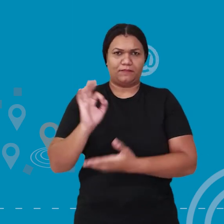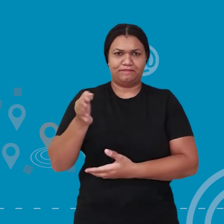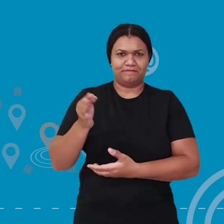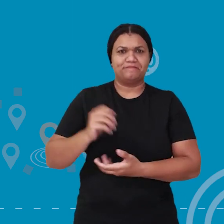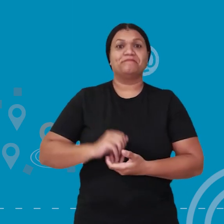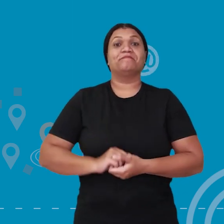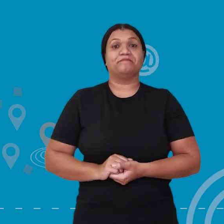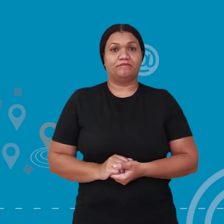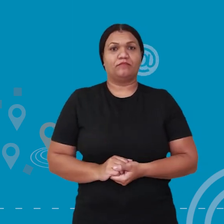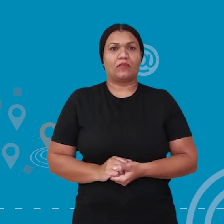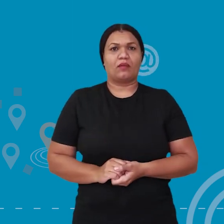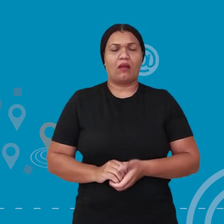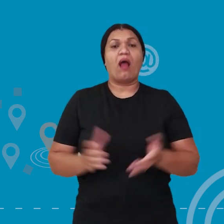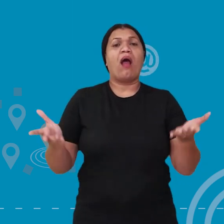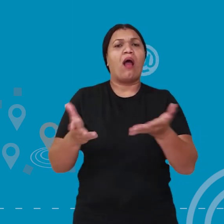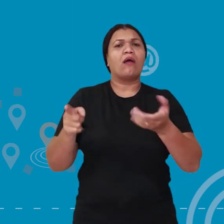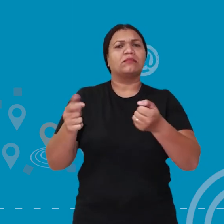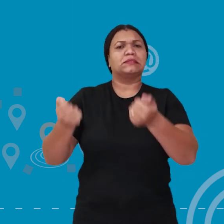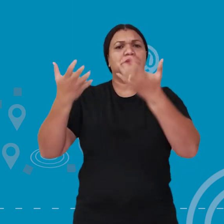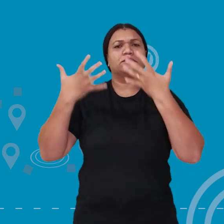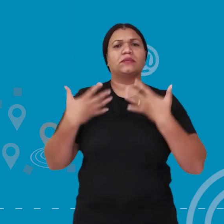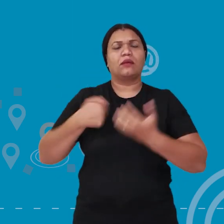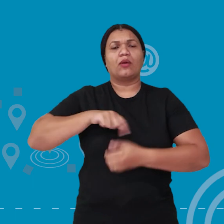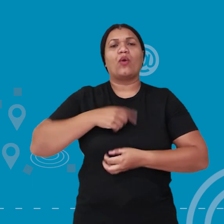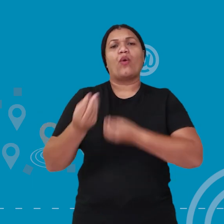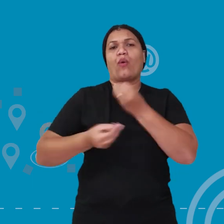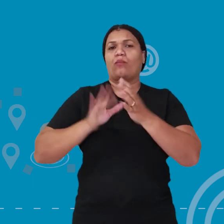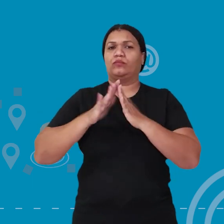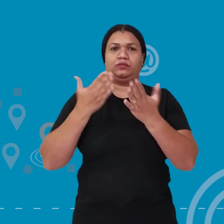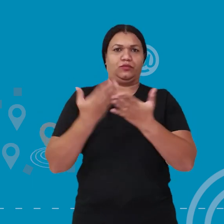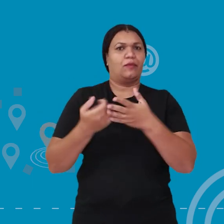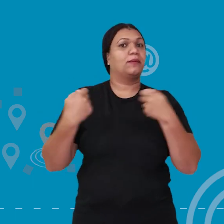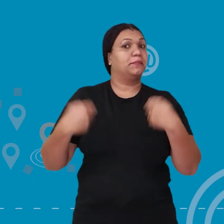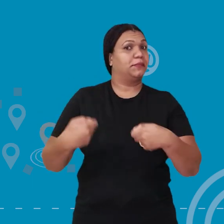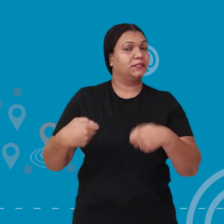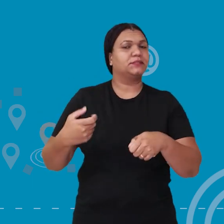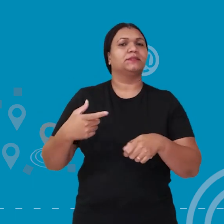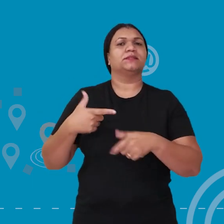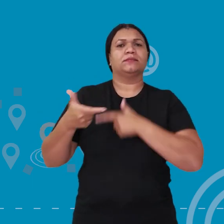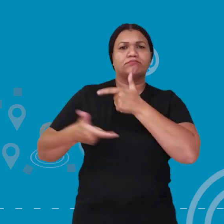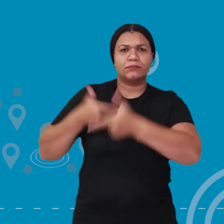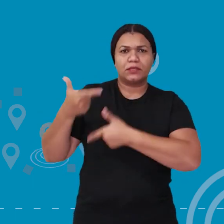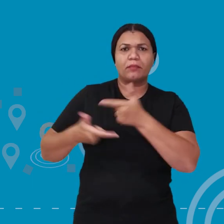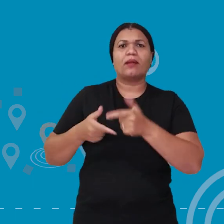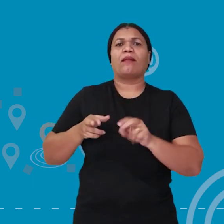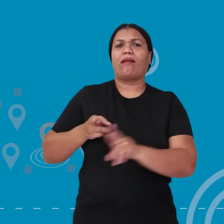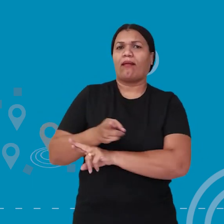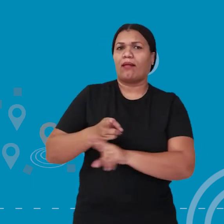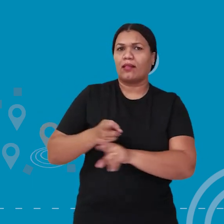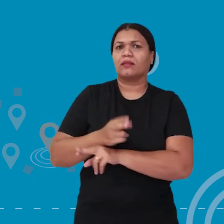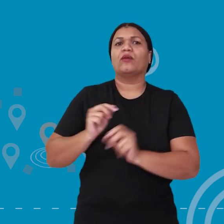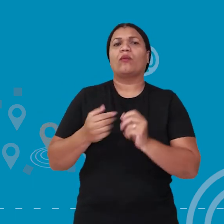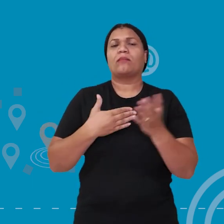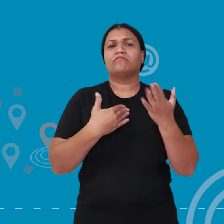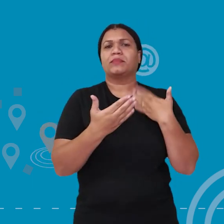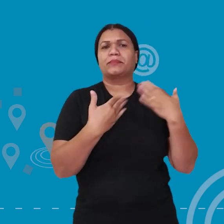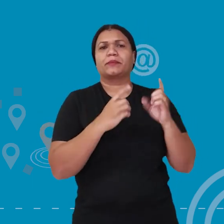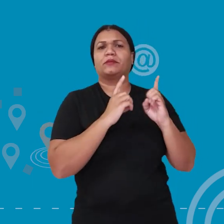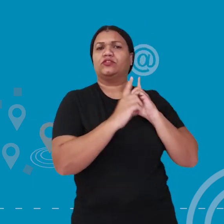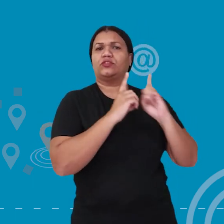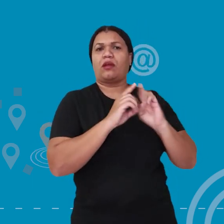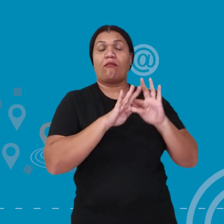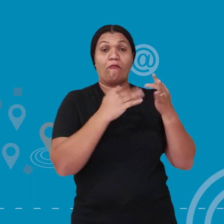não é mesmo? Explique pra gente como a escola deve atuar em relação ao diálogo